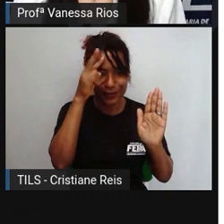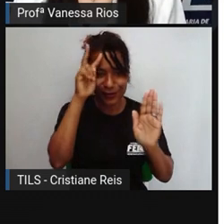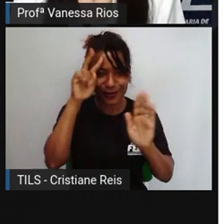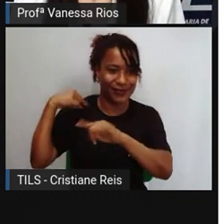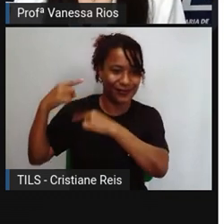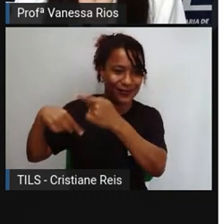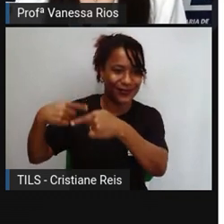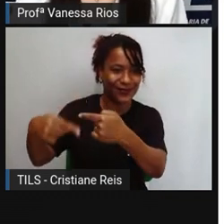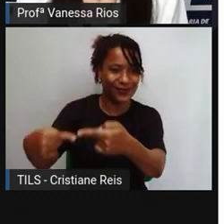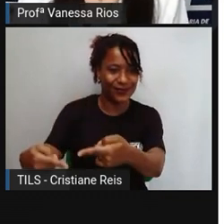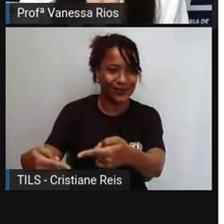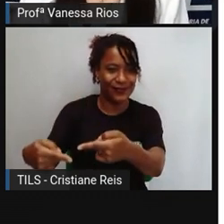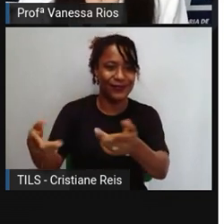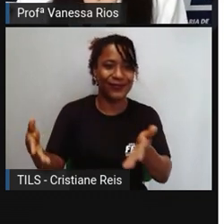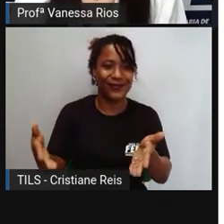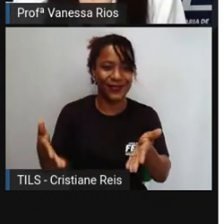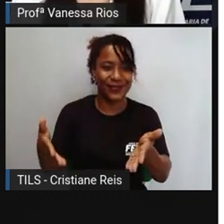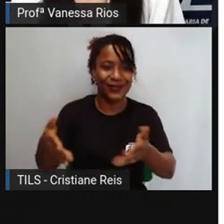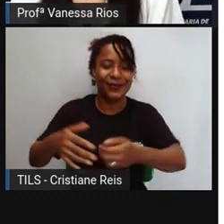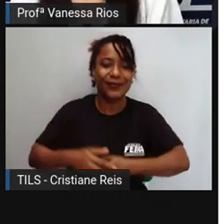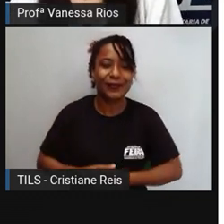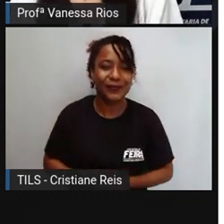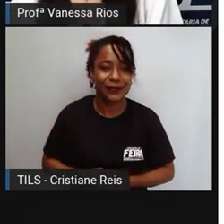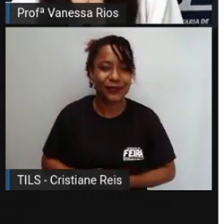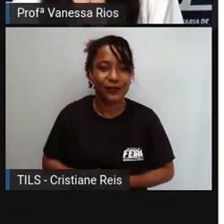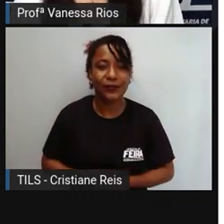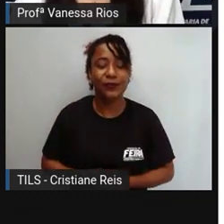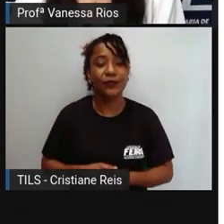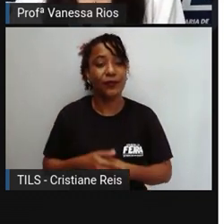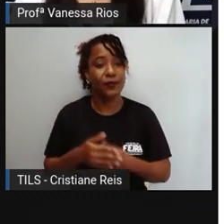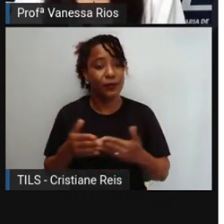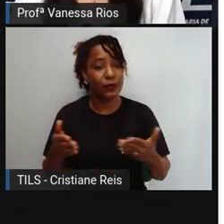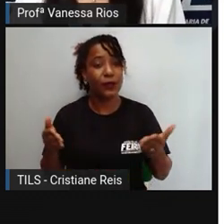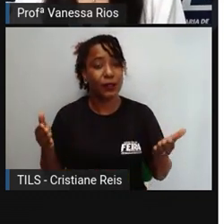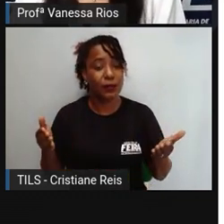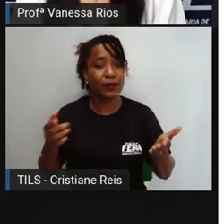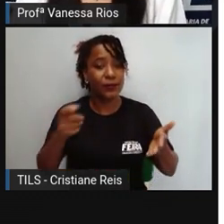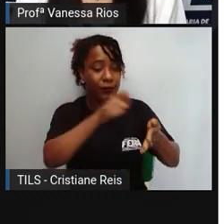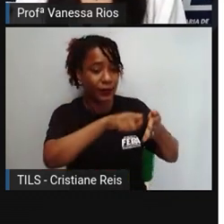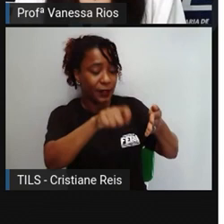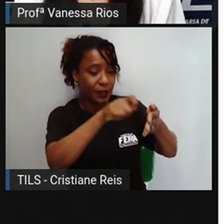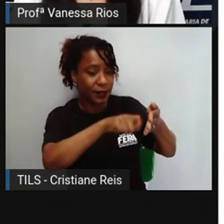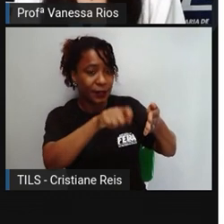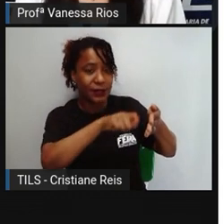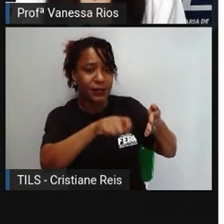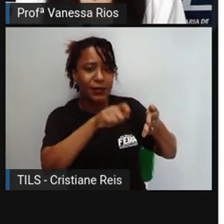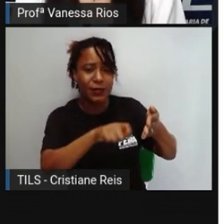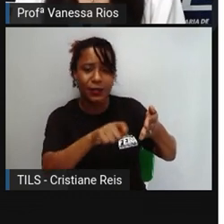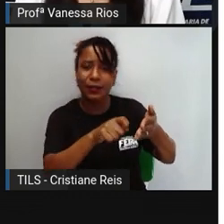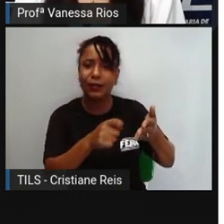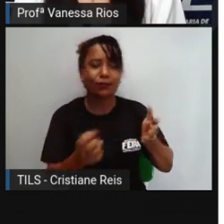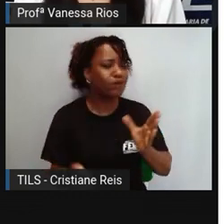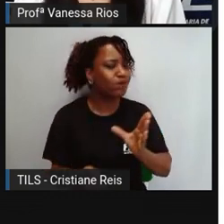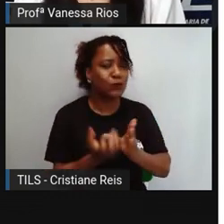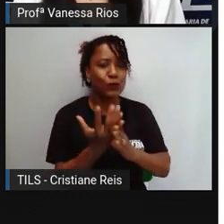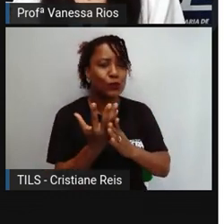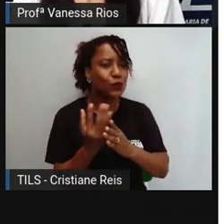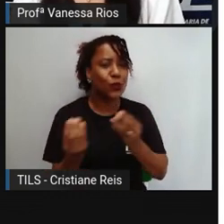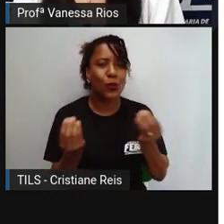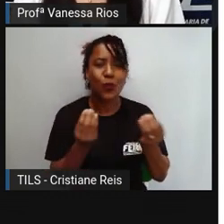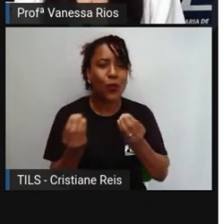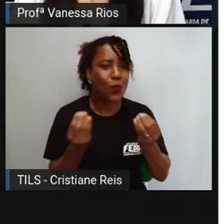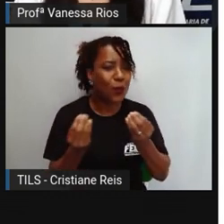E aí, quando a gente fala do caminho, né, percorrido pela escrita, e a gente observa que ela surgiu em